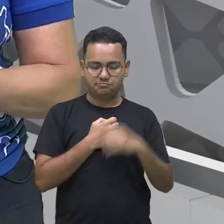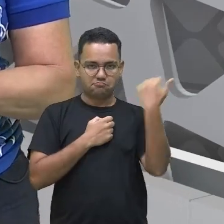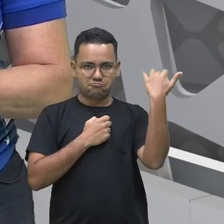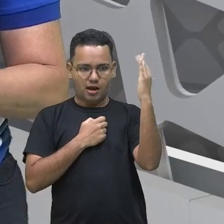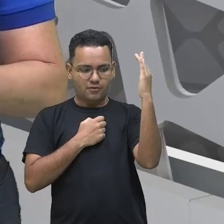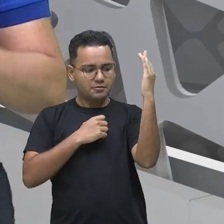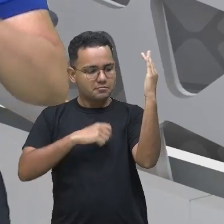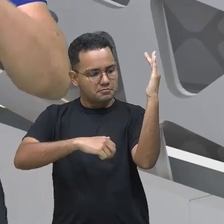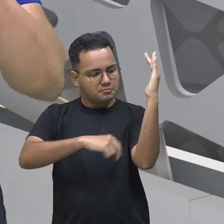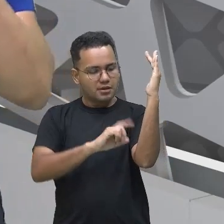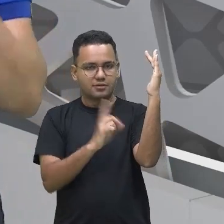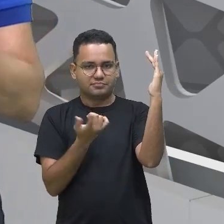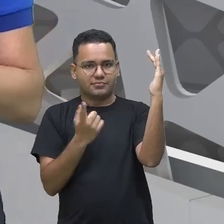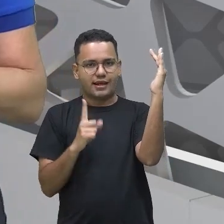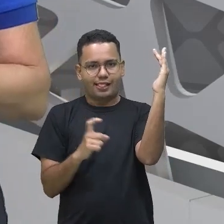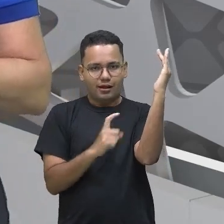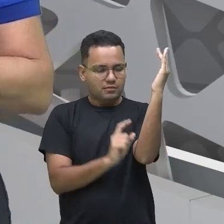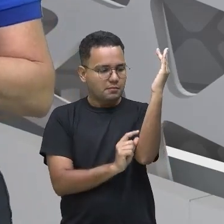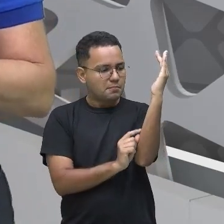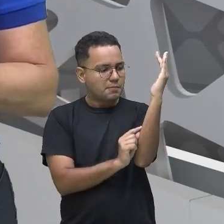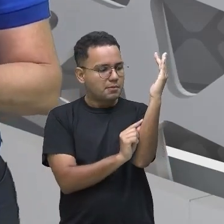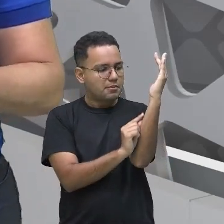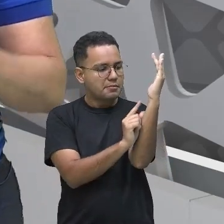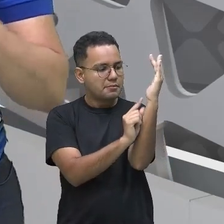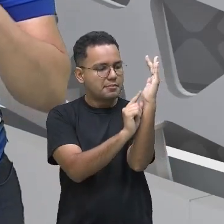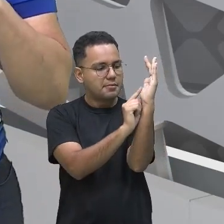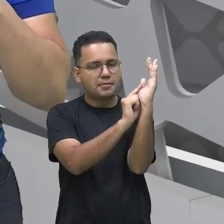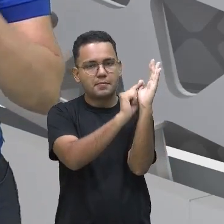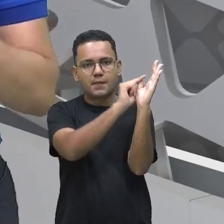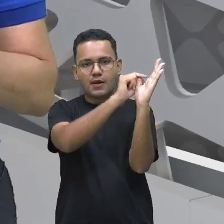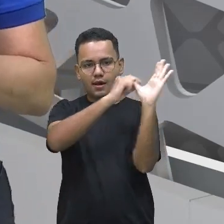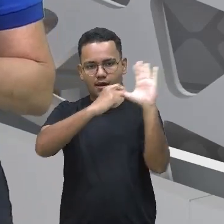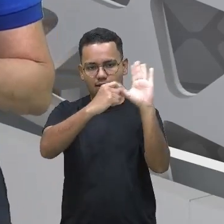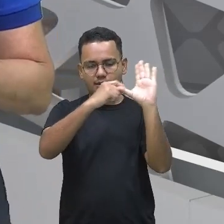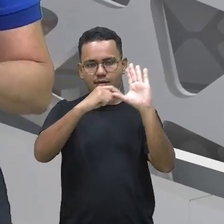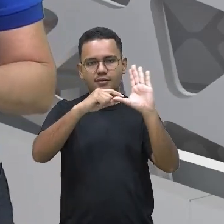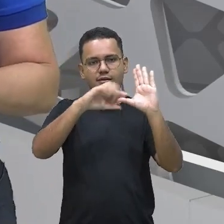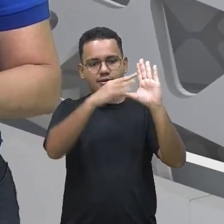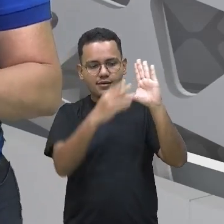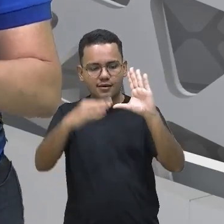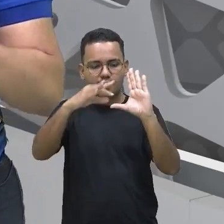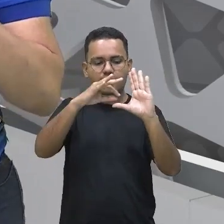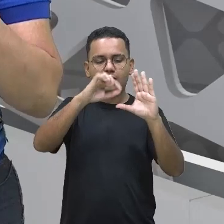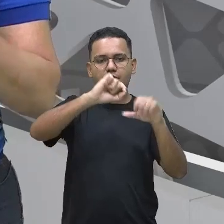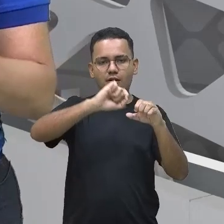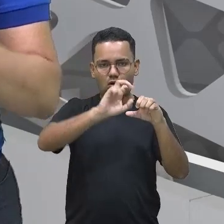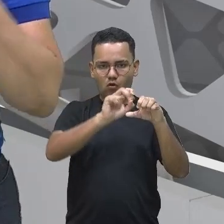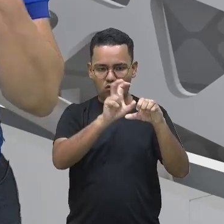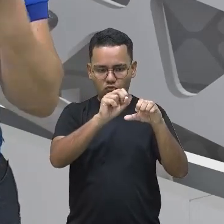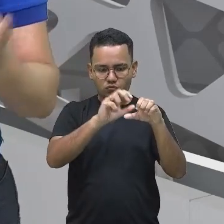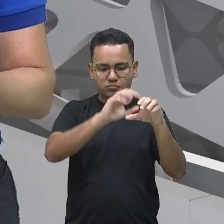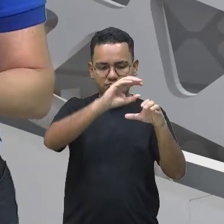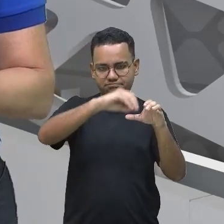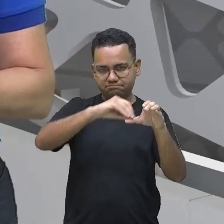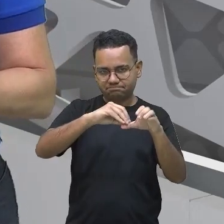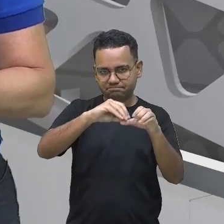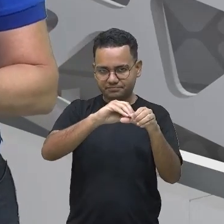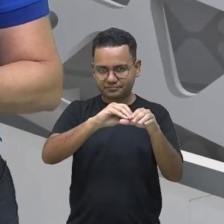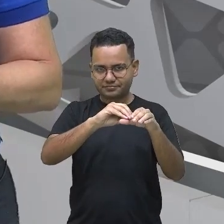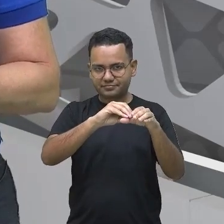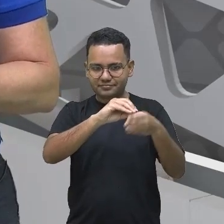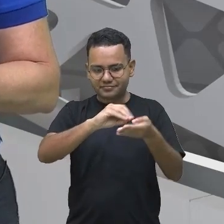aí, né? Começa com os ovos, coloca-se dentro, em cima da folha, sobre a